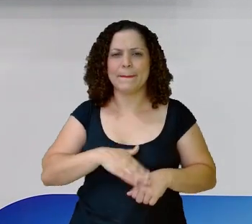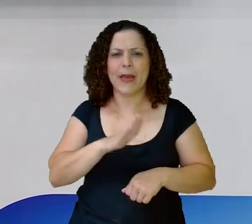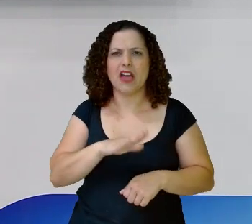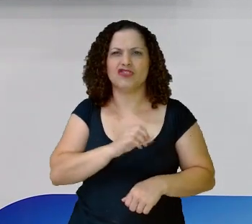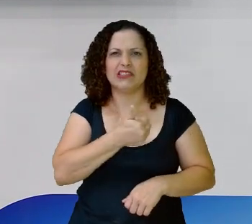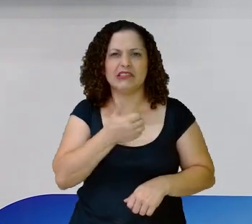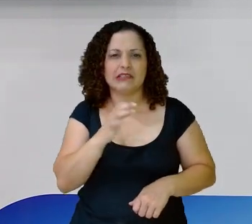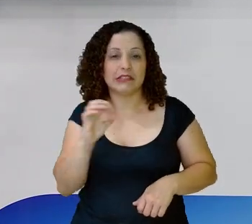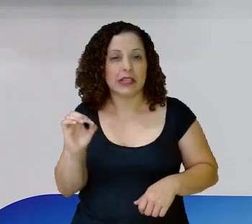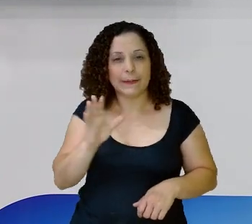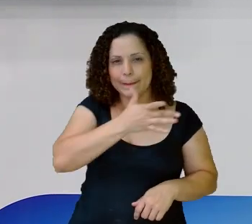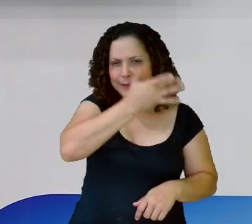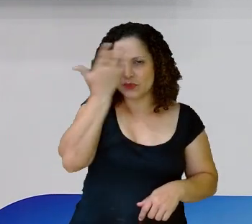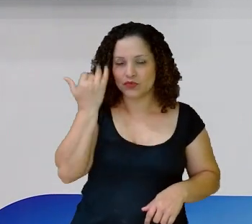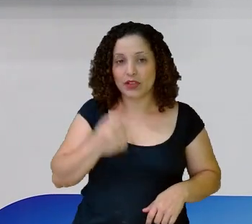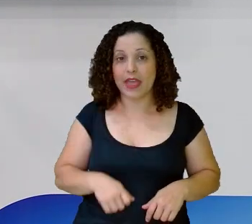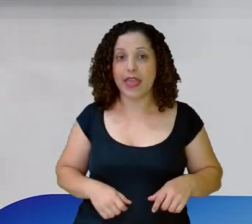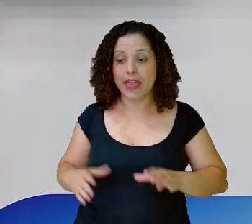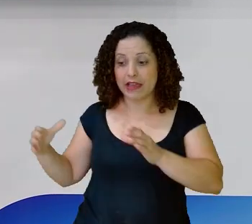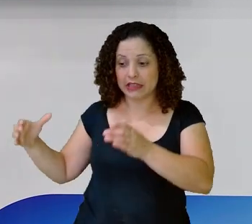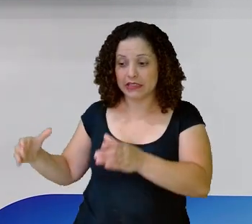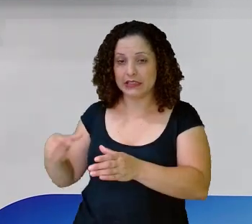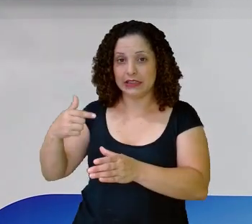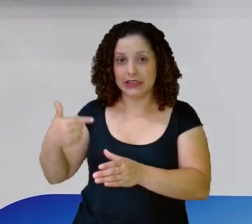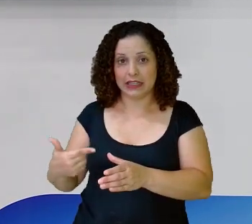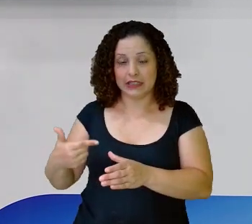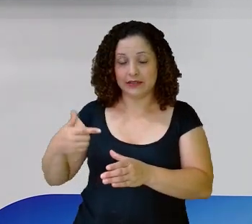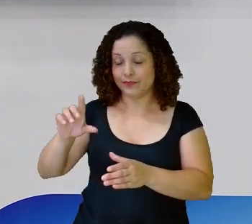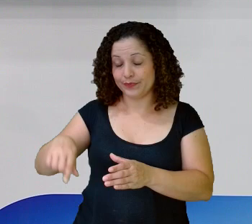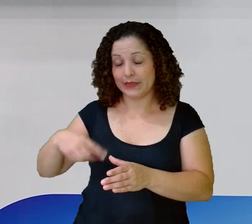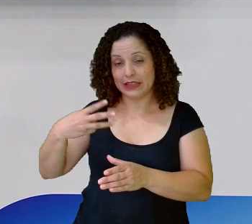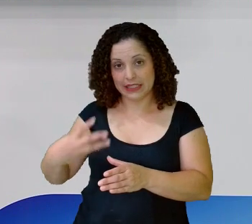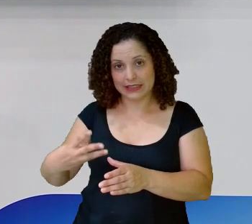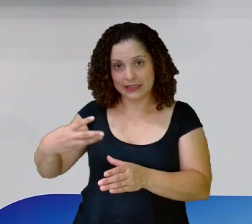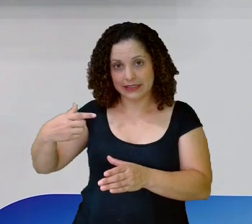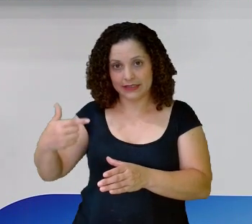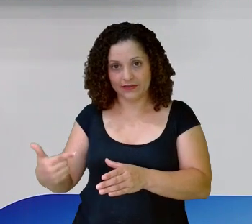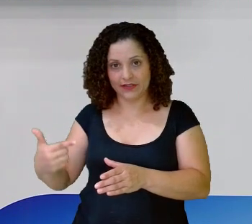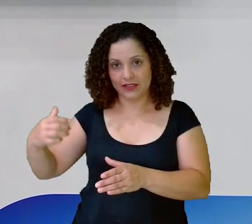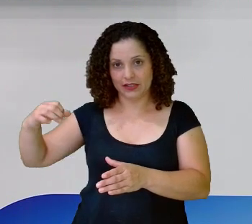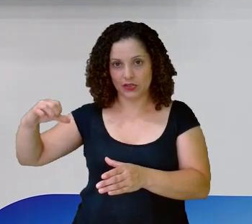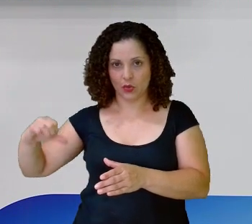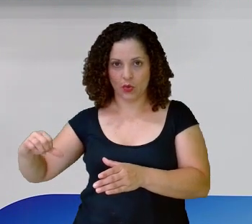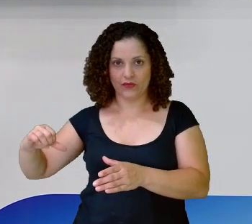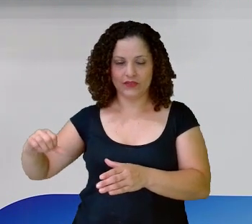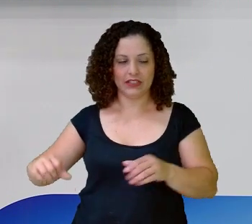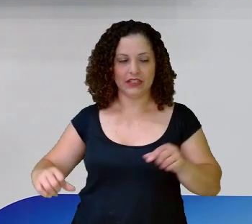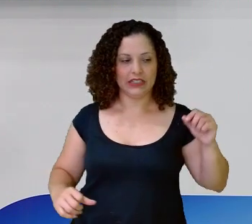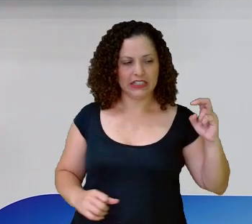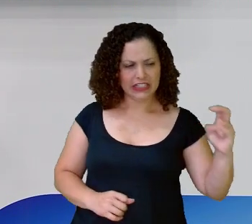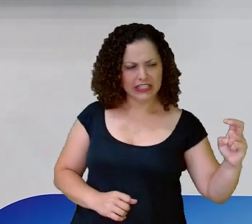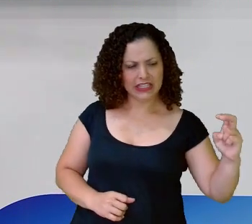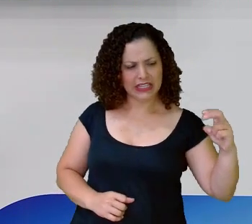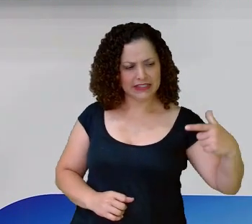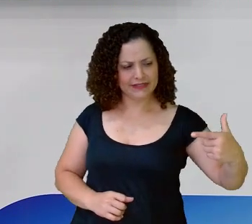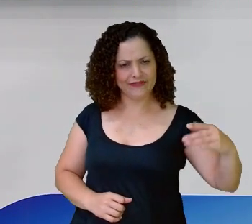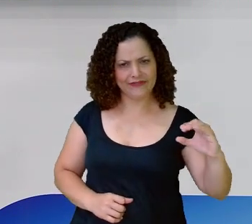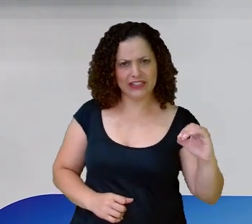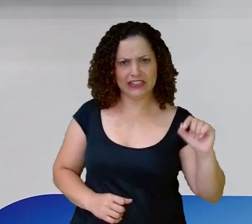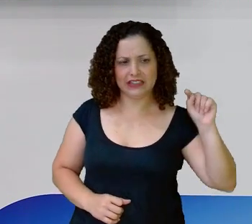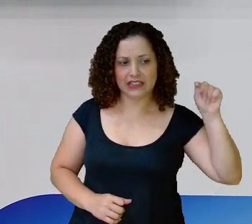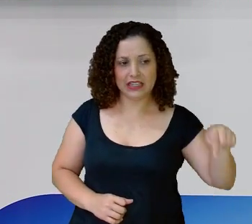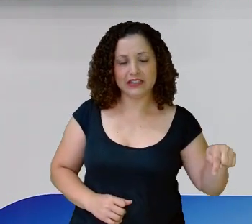Um deu 329 E o outro 520 Esse de 520 Está